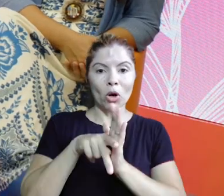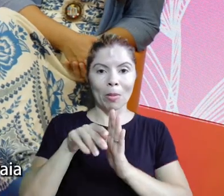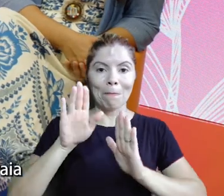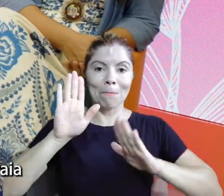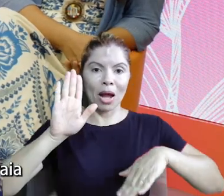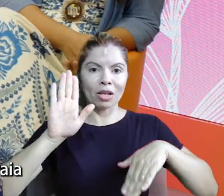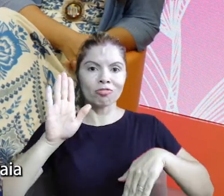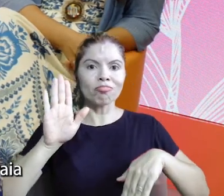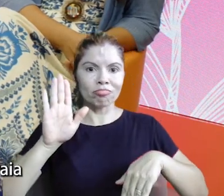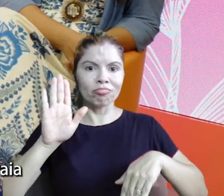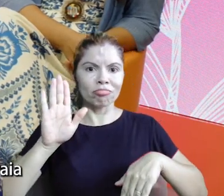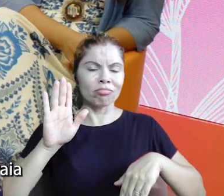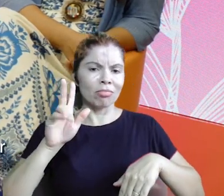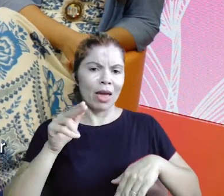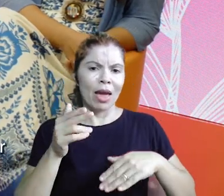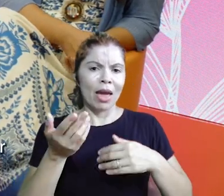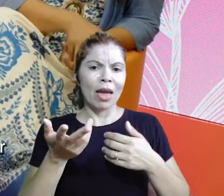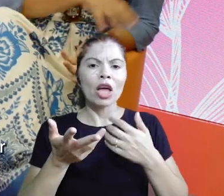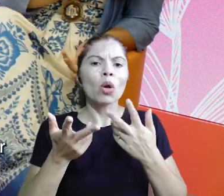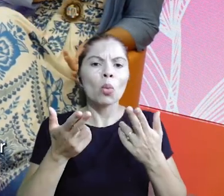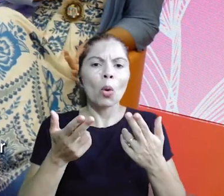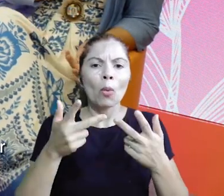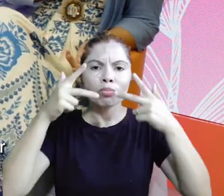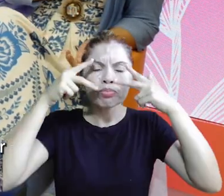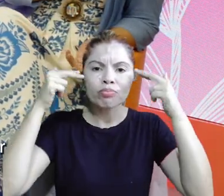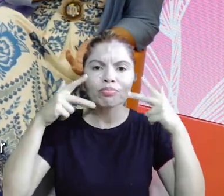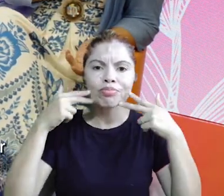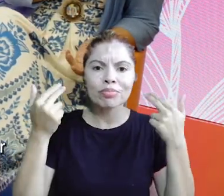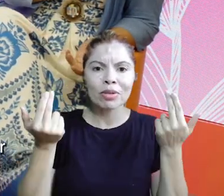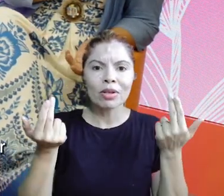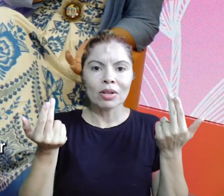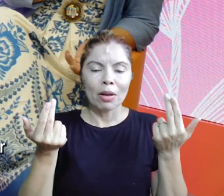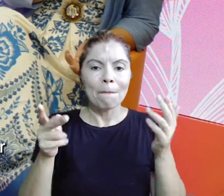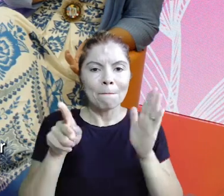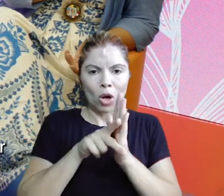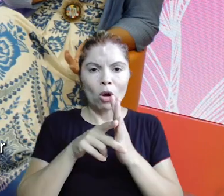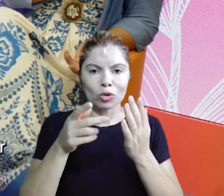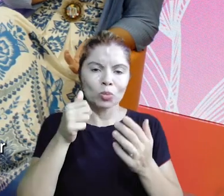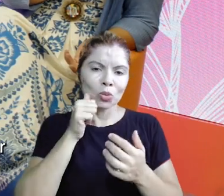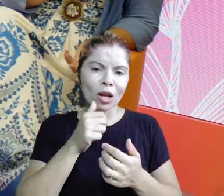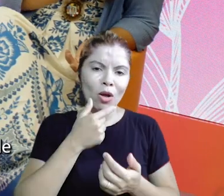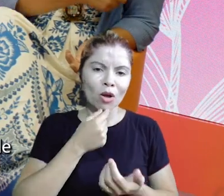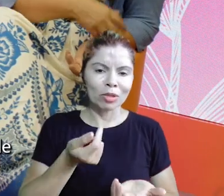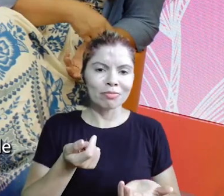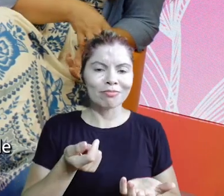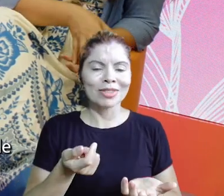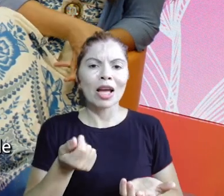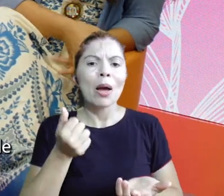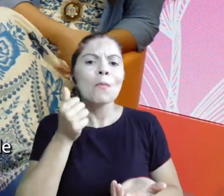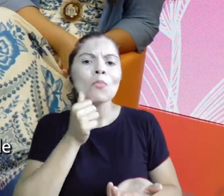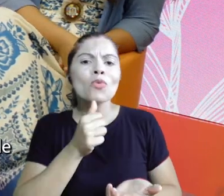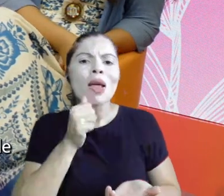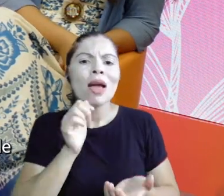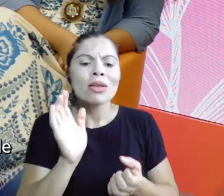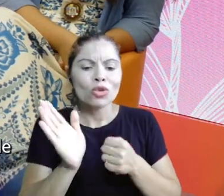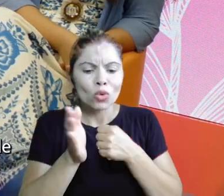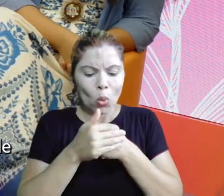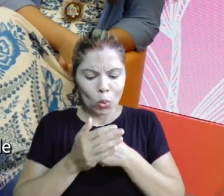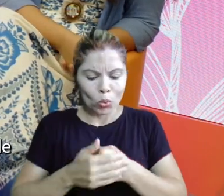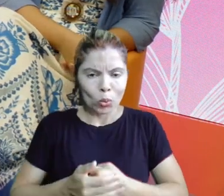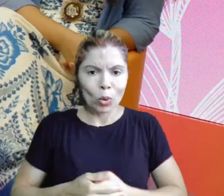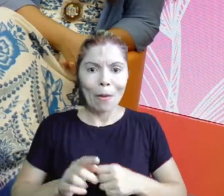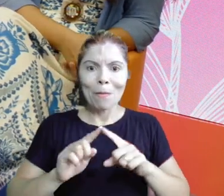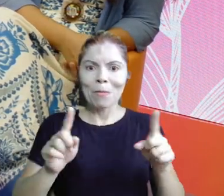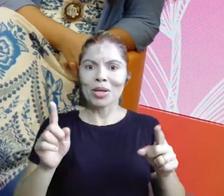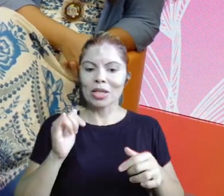lingerie. Então eu vou começar a fazer moda praia porque as pessoas vão ver mais valor na moda praia do que na lingerie. Porque a lingerie a gente esconde. E a